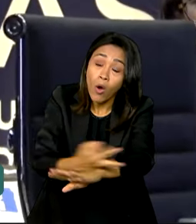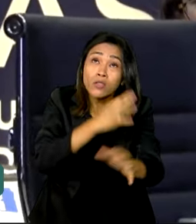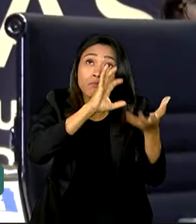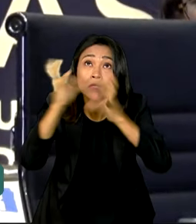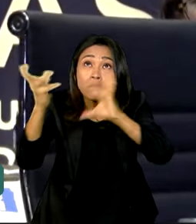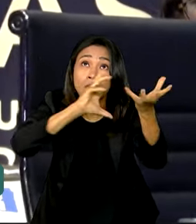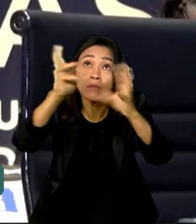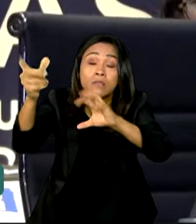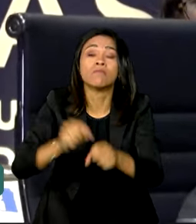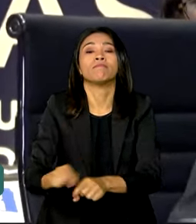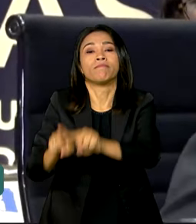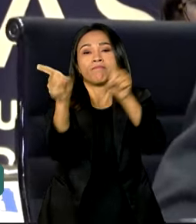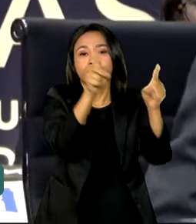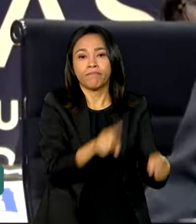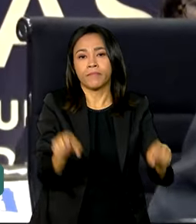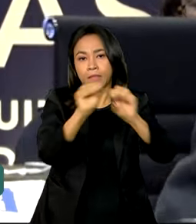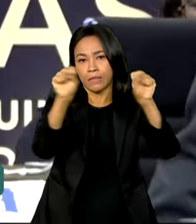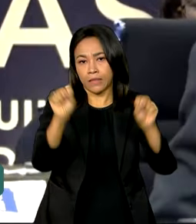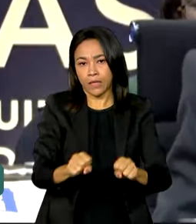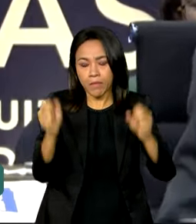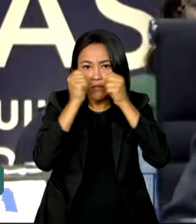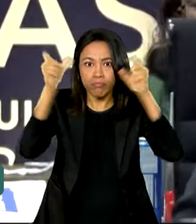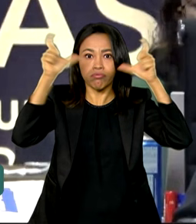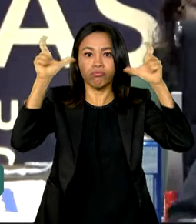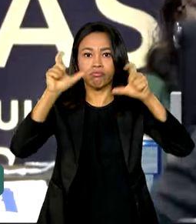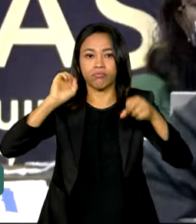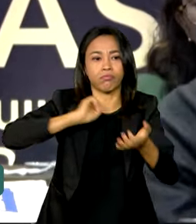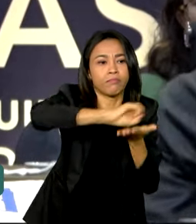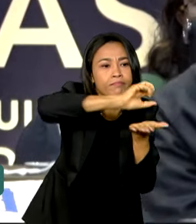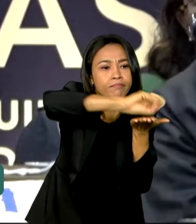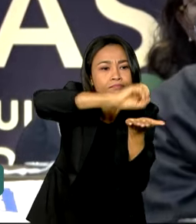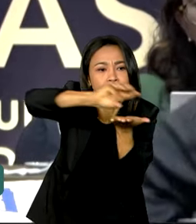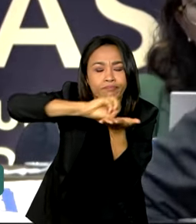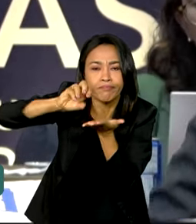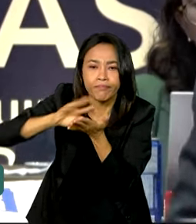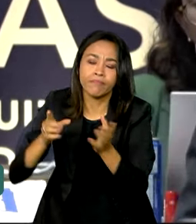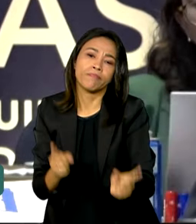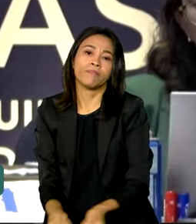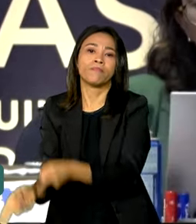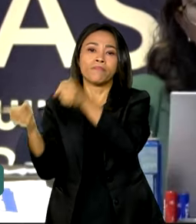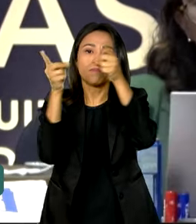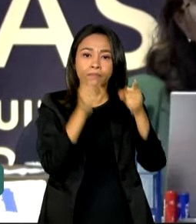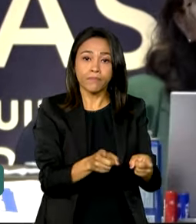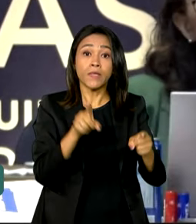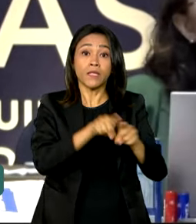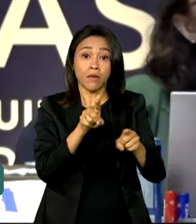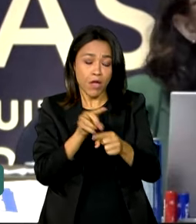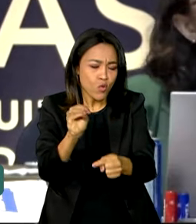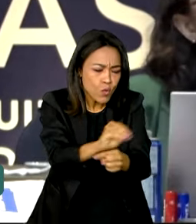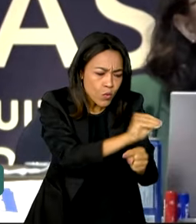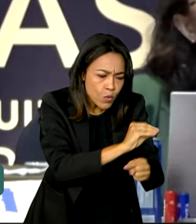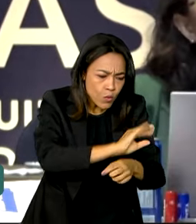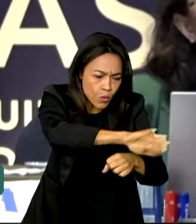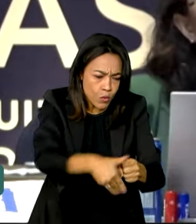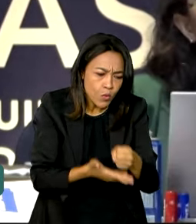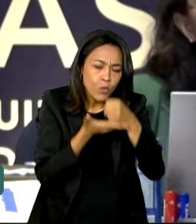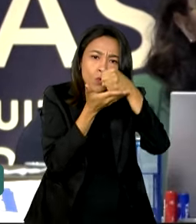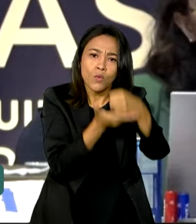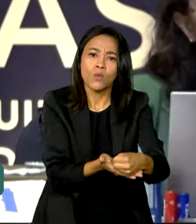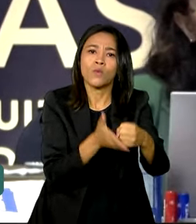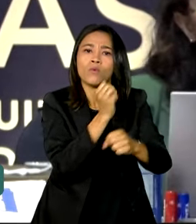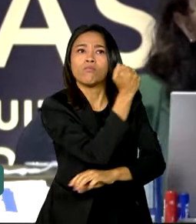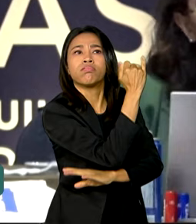de alerta precoce, recuperação do desenvolvimento sustentável, redução